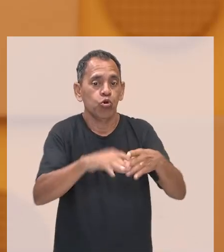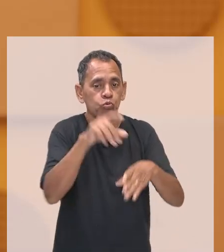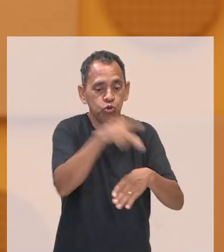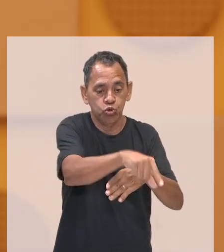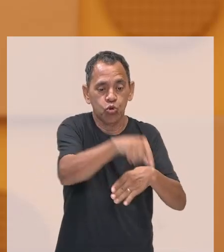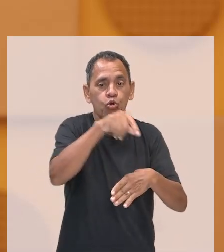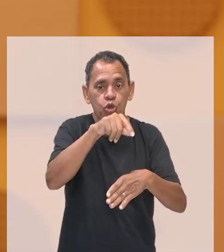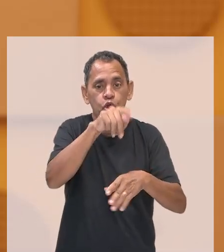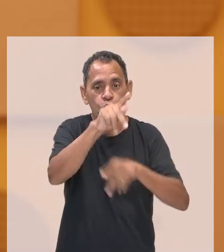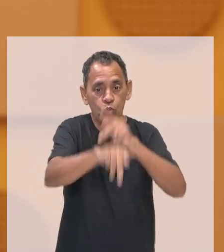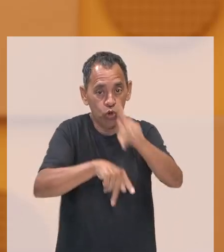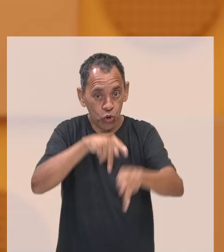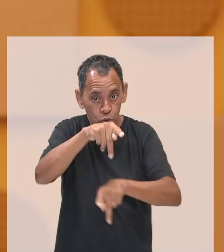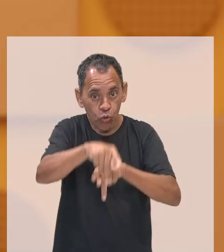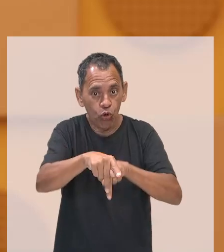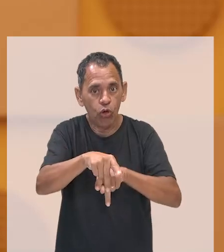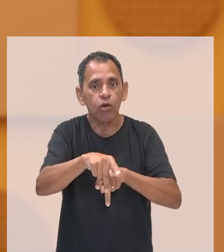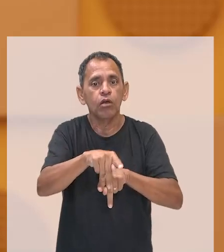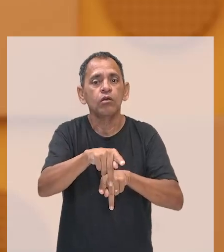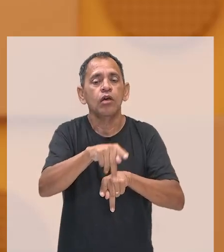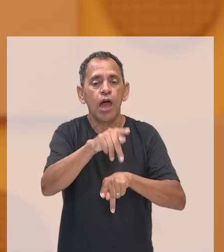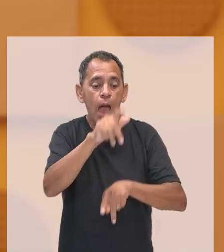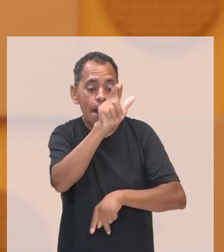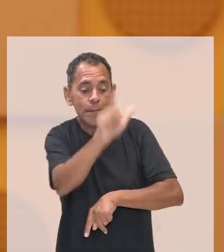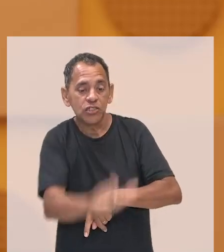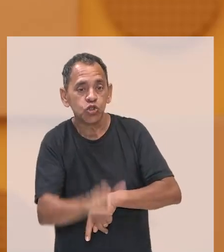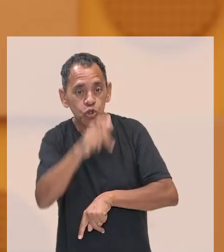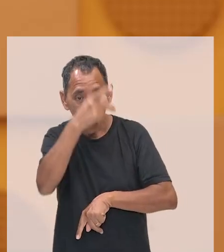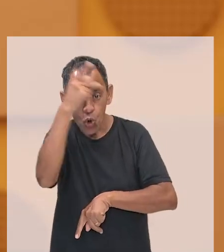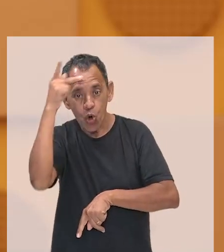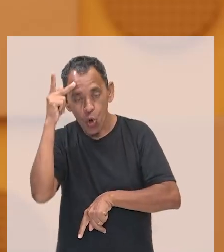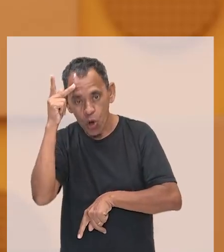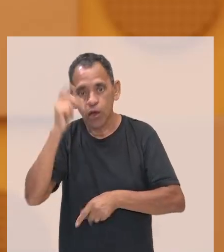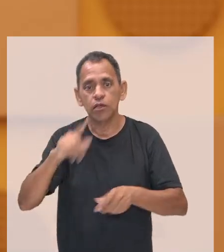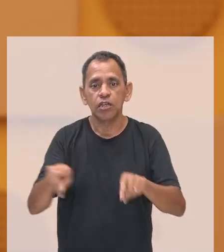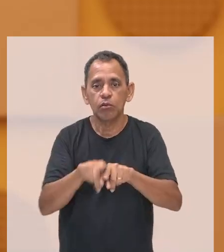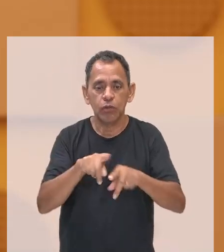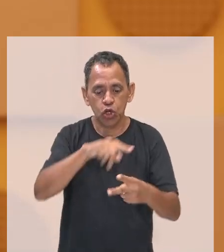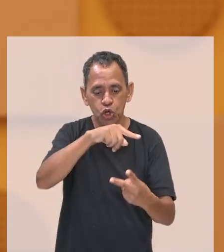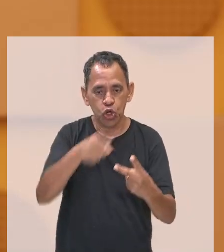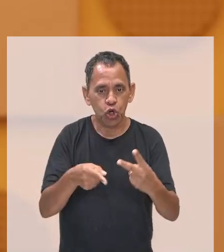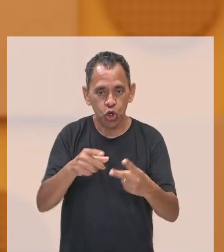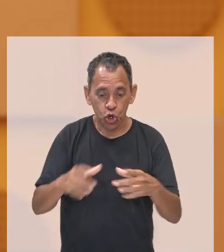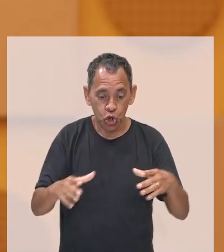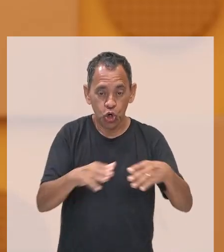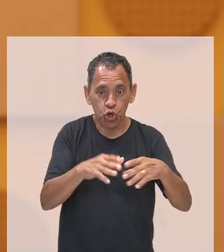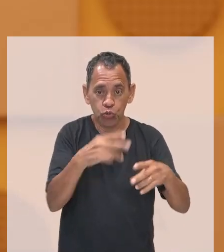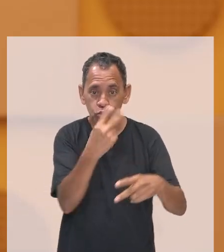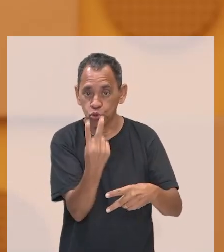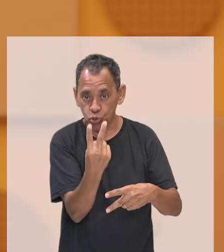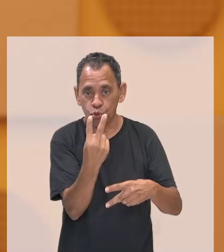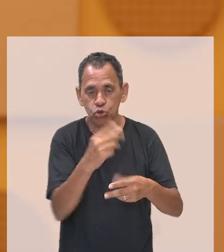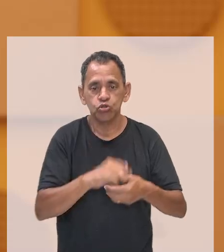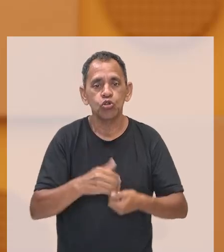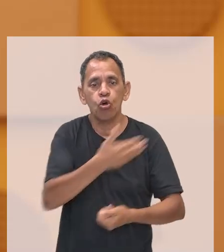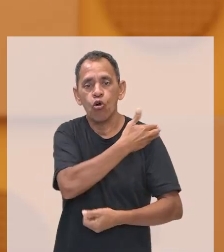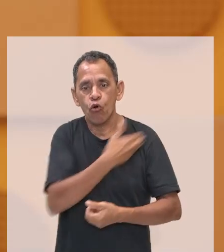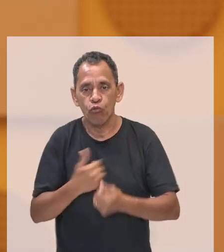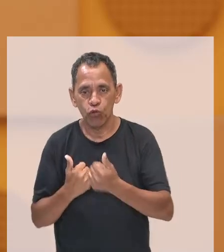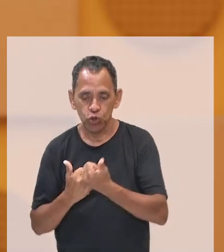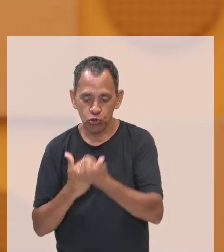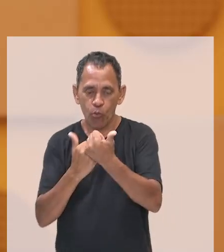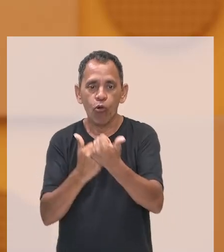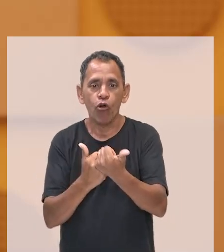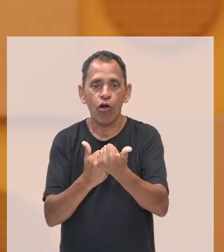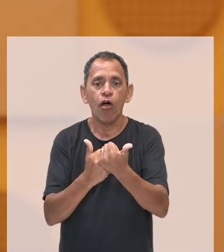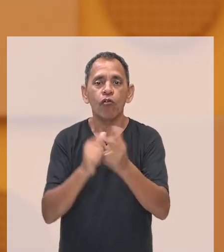governo ali do Tancredo Neves, apoiado pelos opositores do governo. E, de outro lado, o governo apoiava